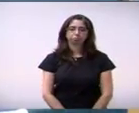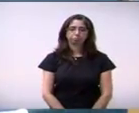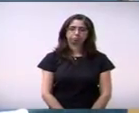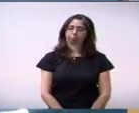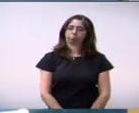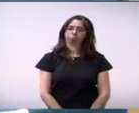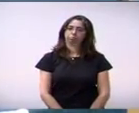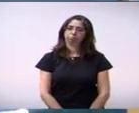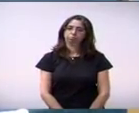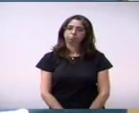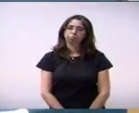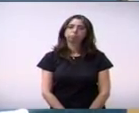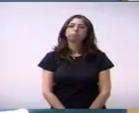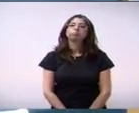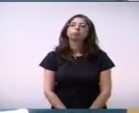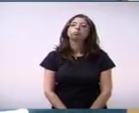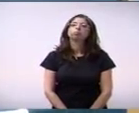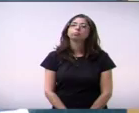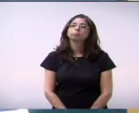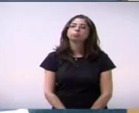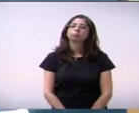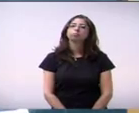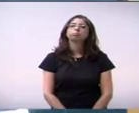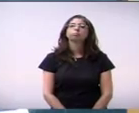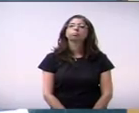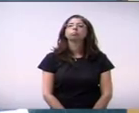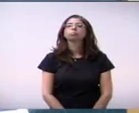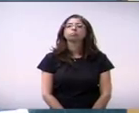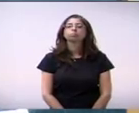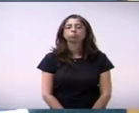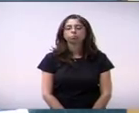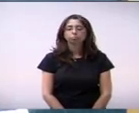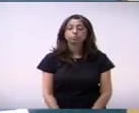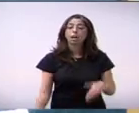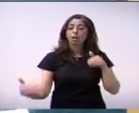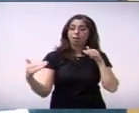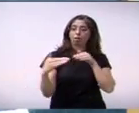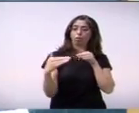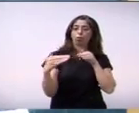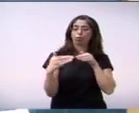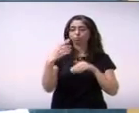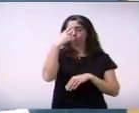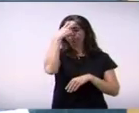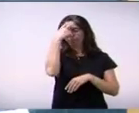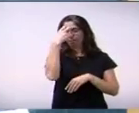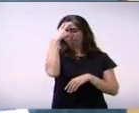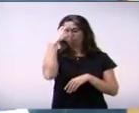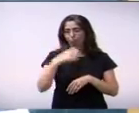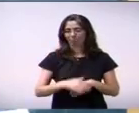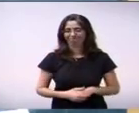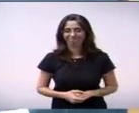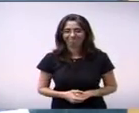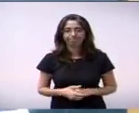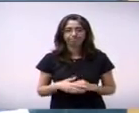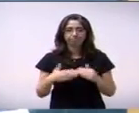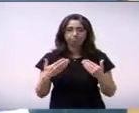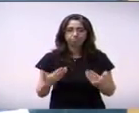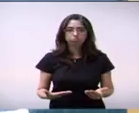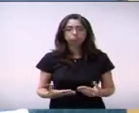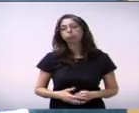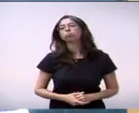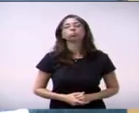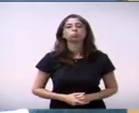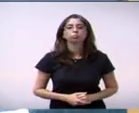Eu quero fazer coro às palavras do vereador Fábio Valadão no